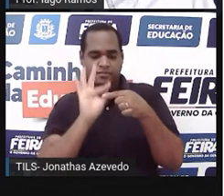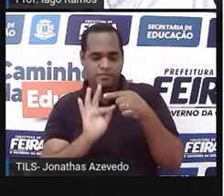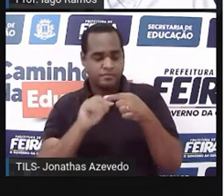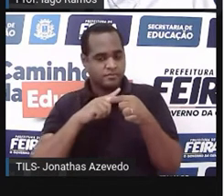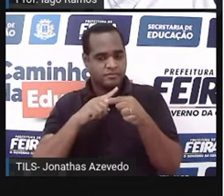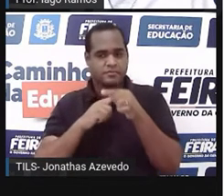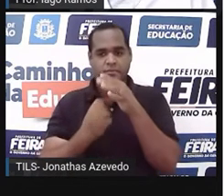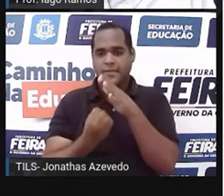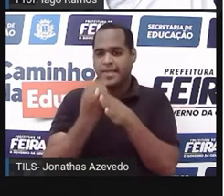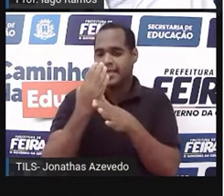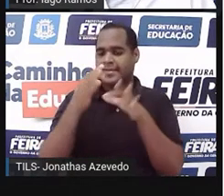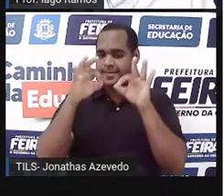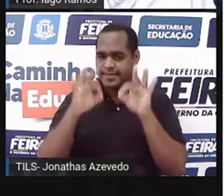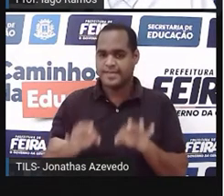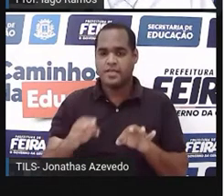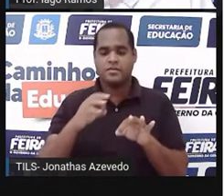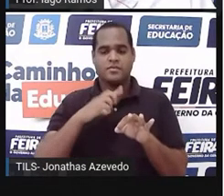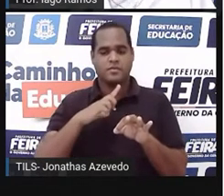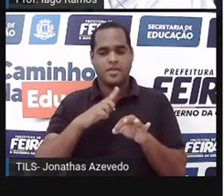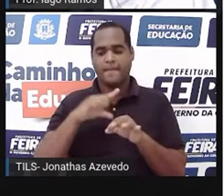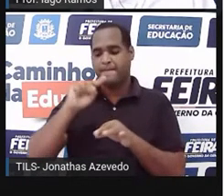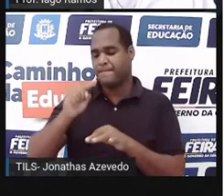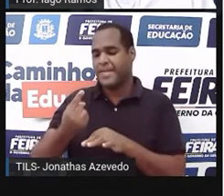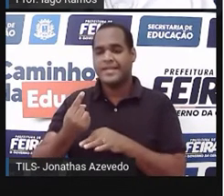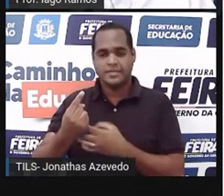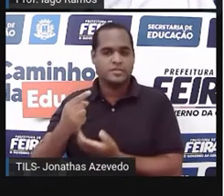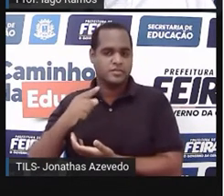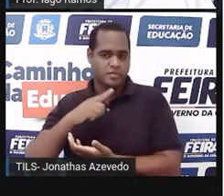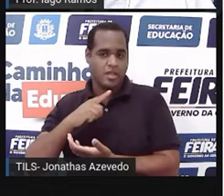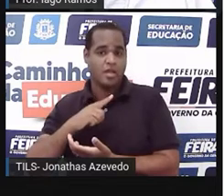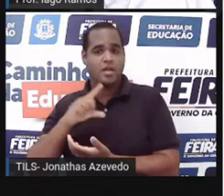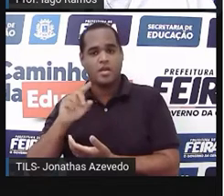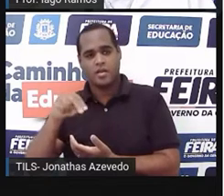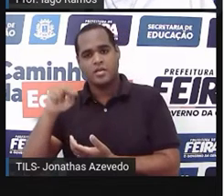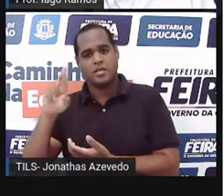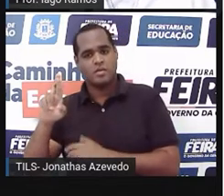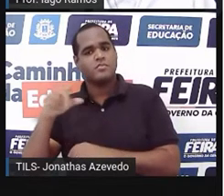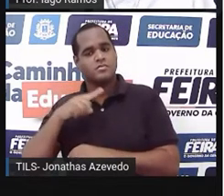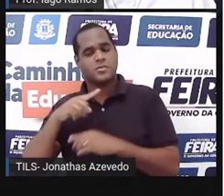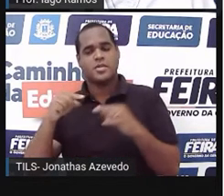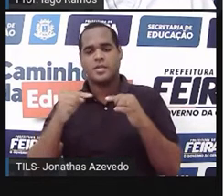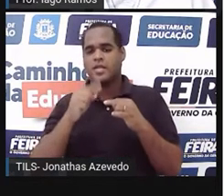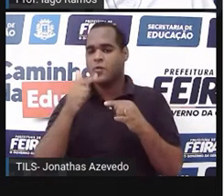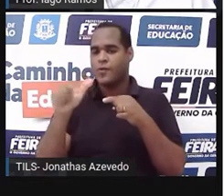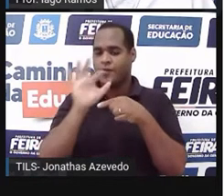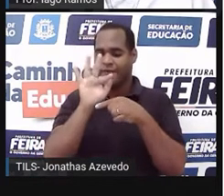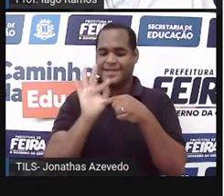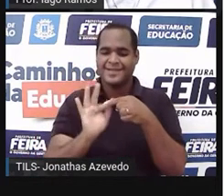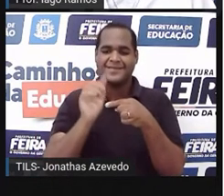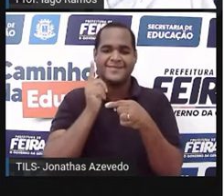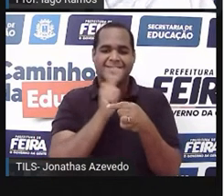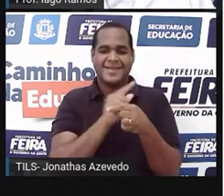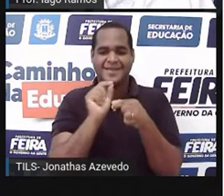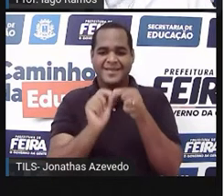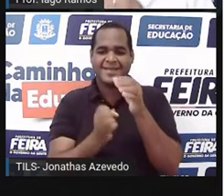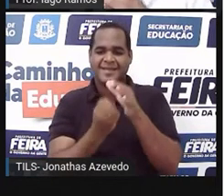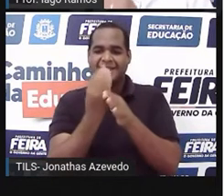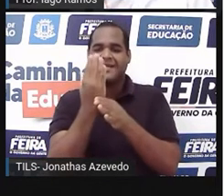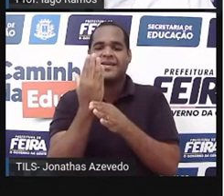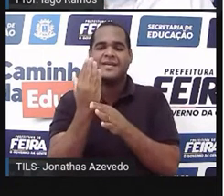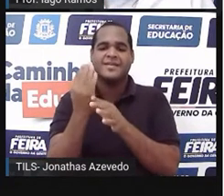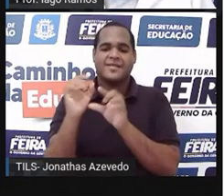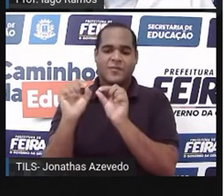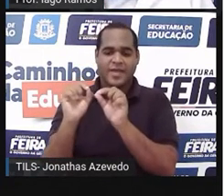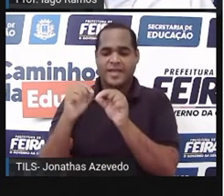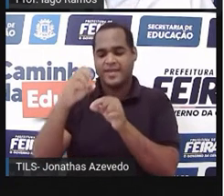nascer um decimal exato, decimal exato é racional. E de uma fração, também a gente faz nascer dízimas